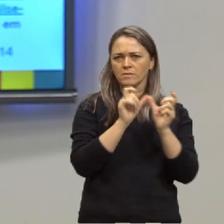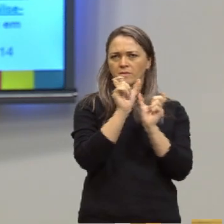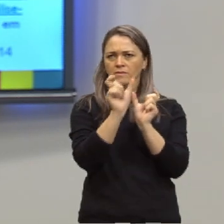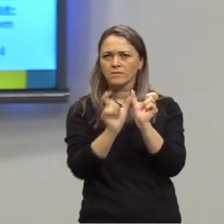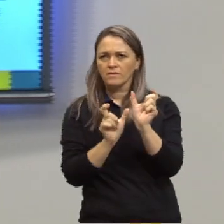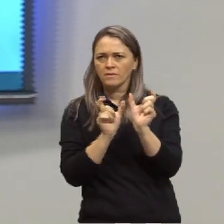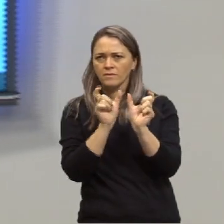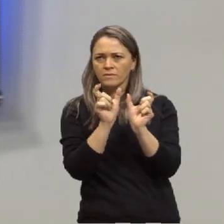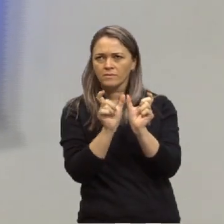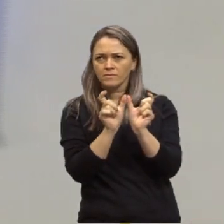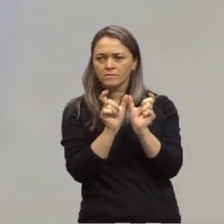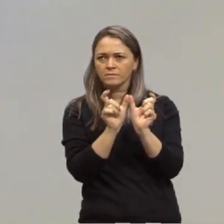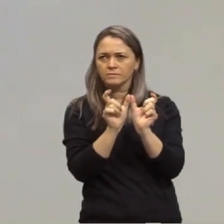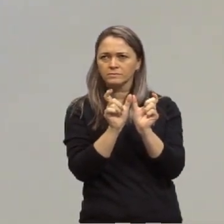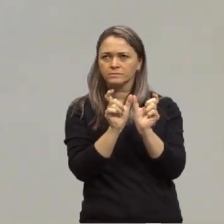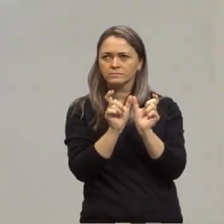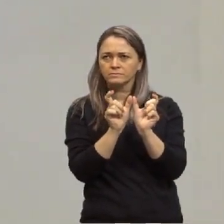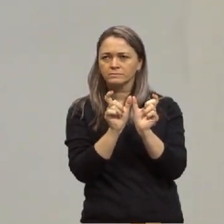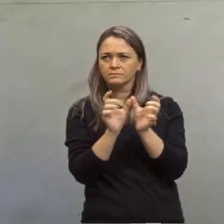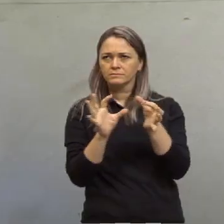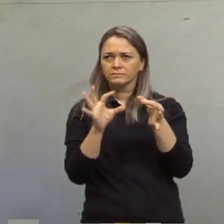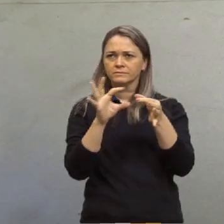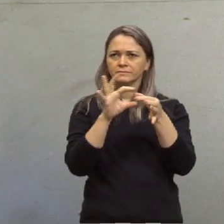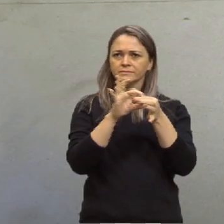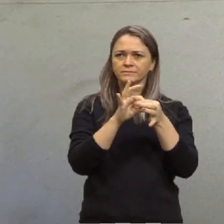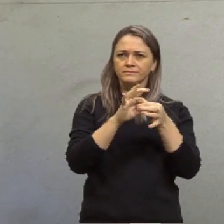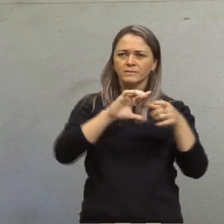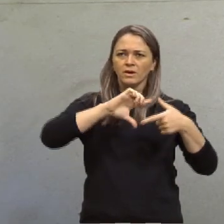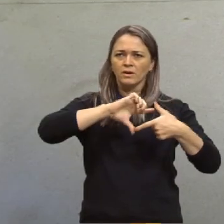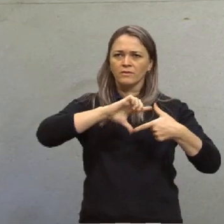morfo estar ligado com forma.